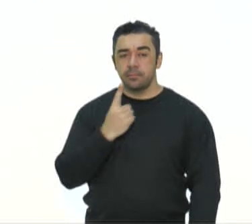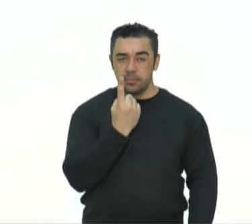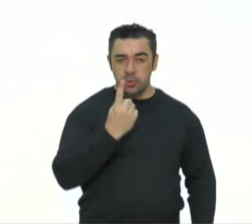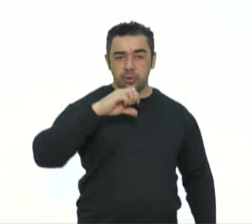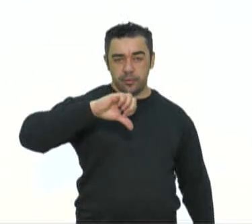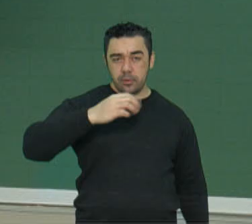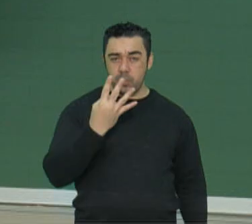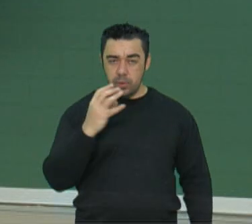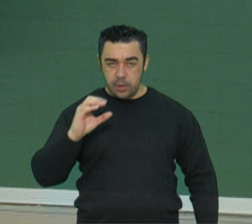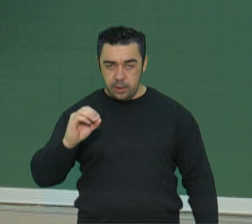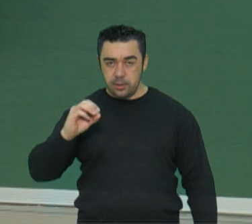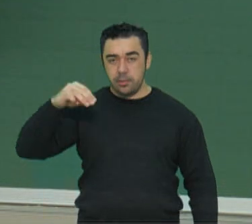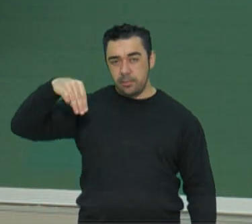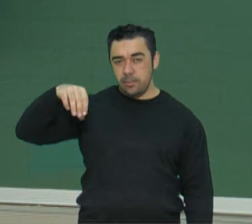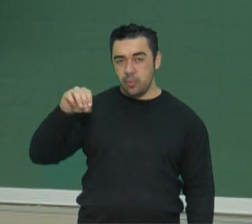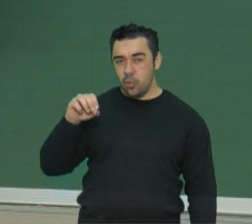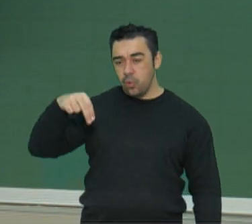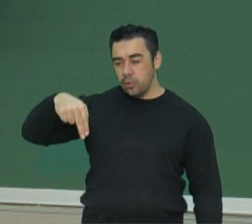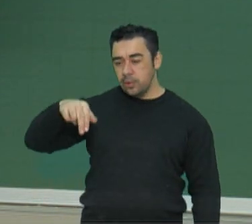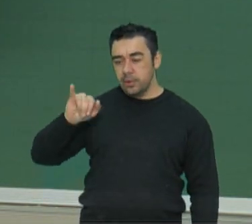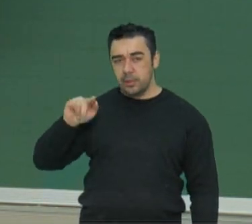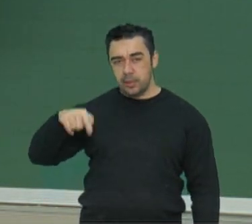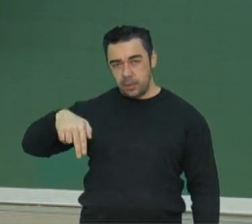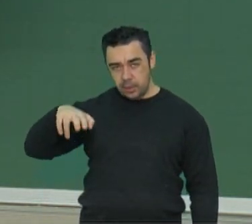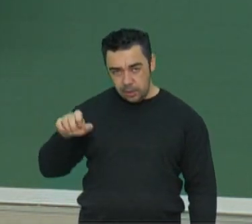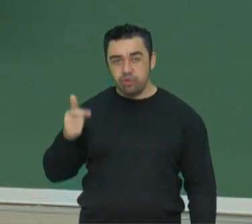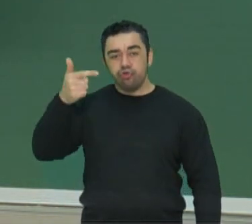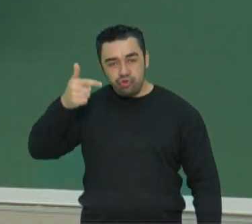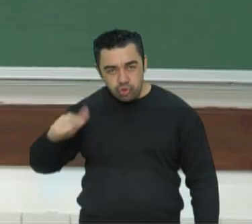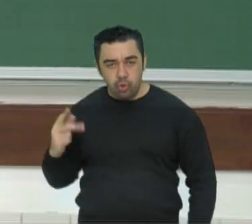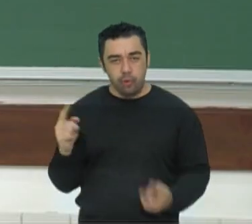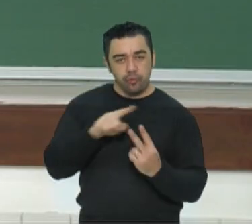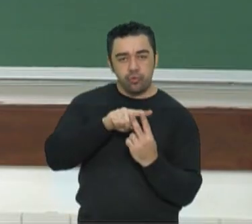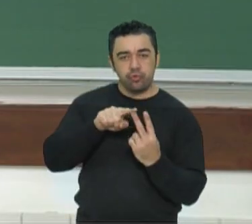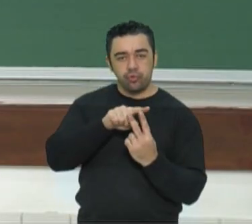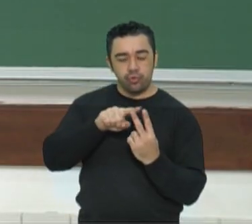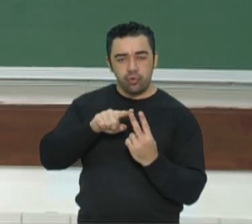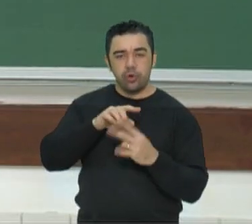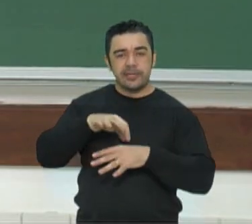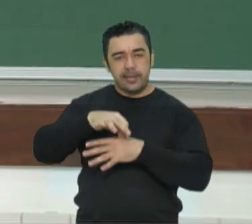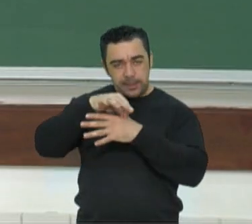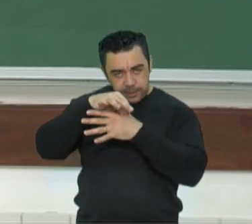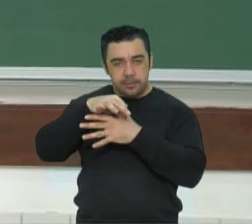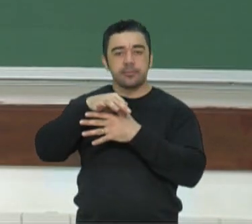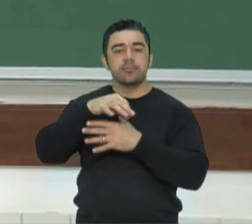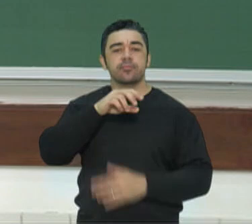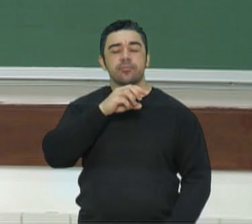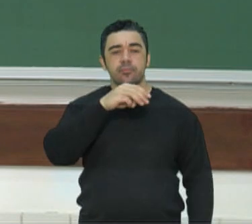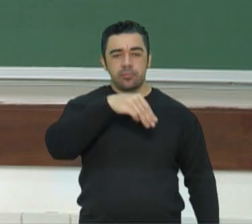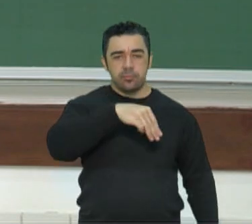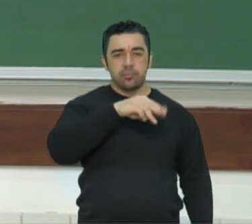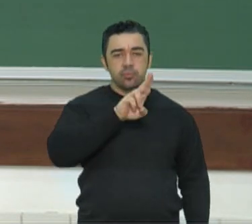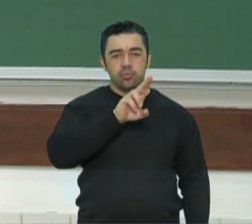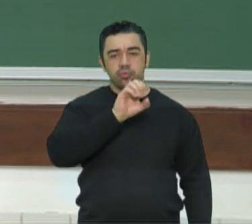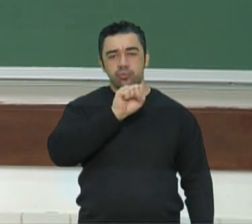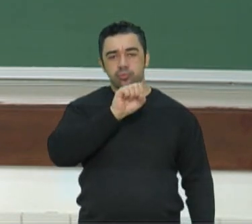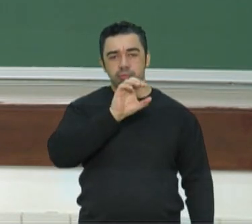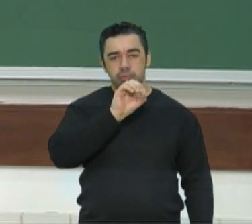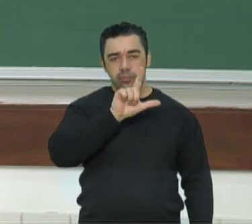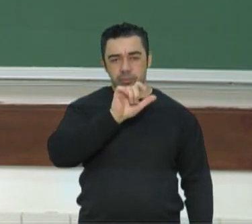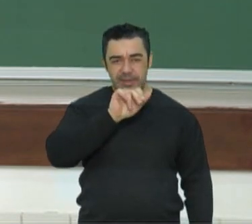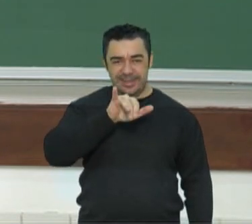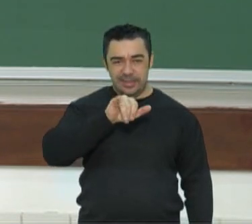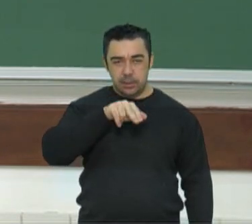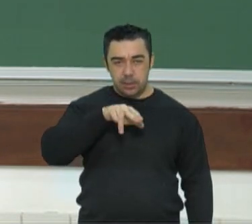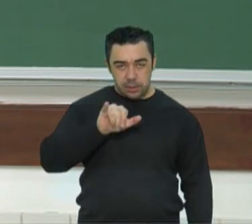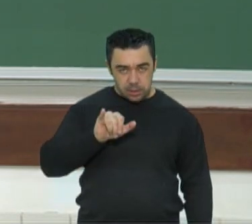novo, Benito Mussolini e Adolf Hitler. Então, os dois líderes dos países totalitários aí da Europa, do